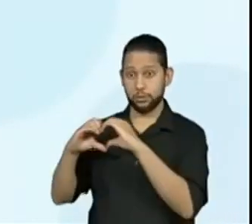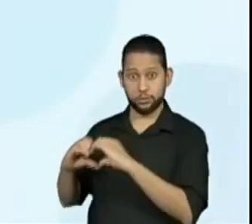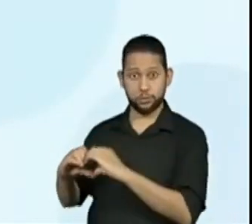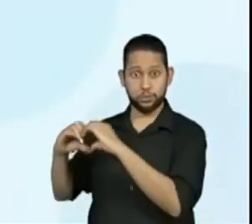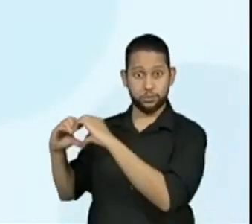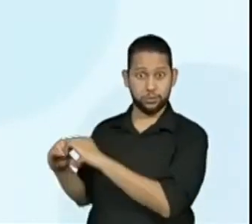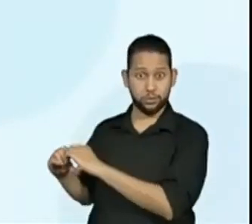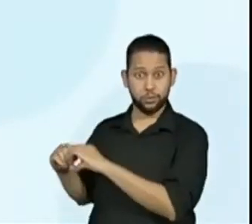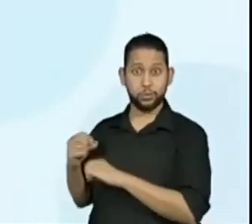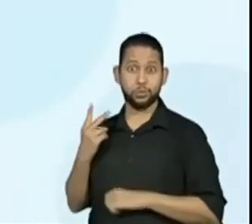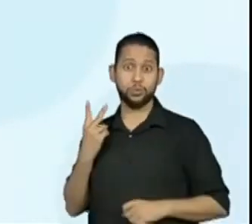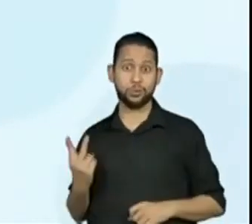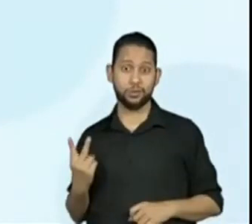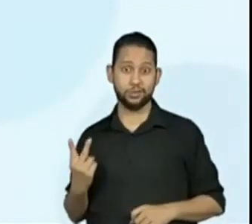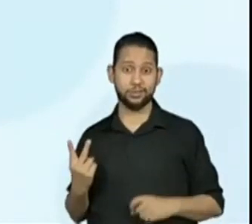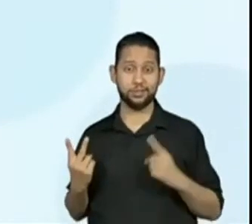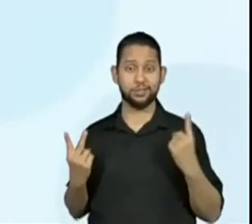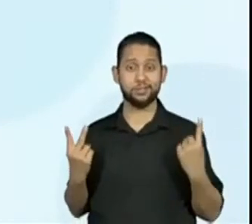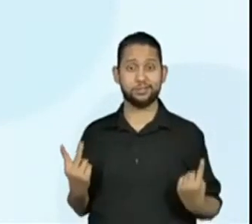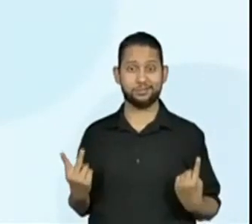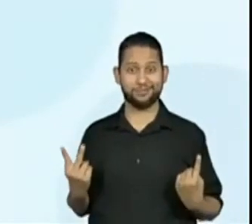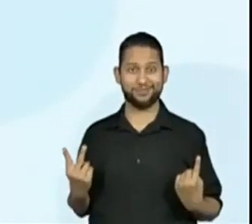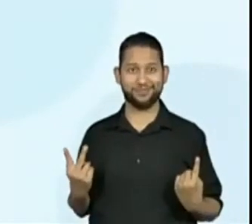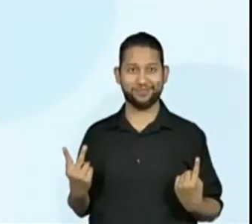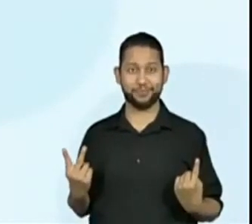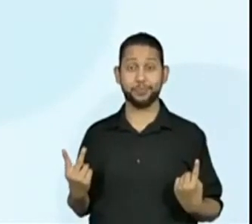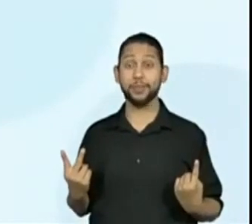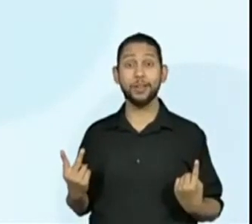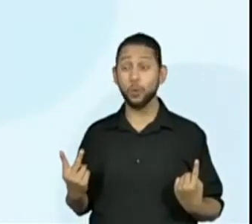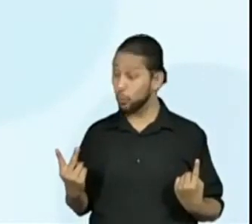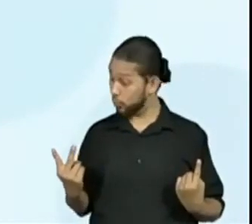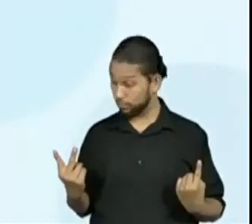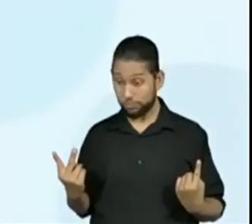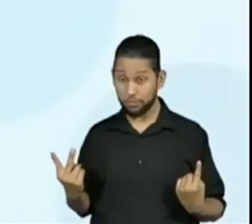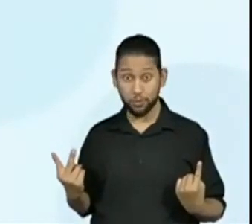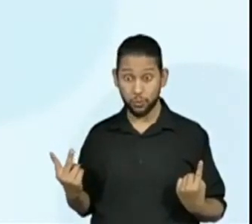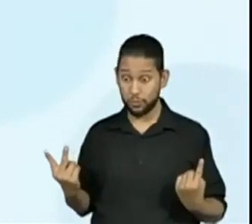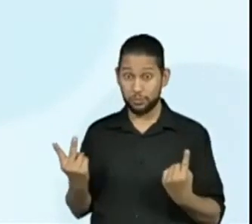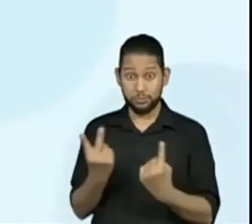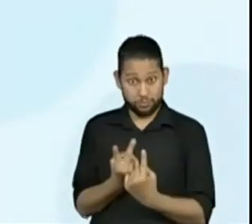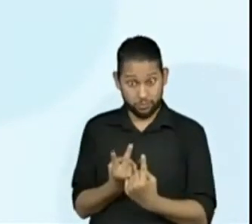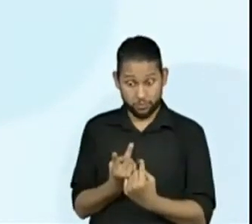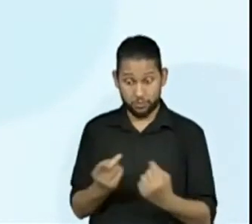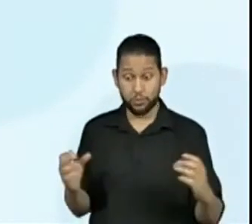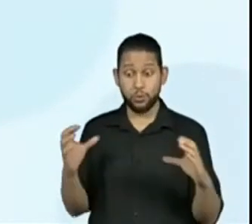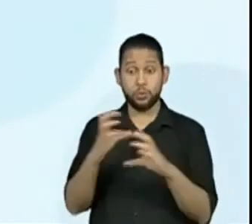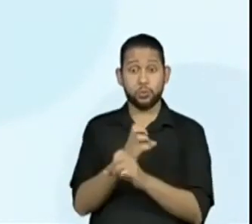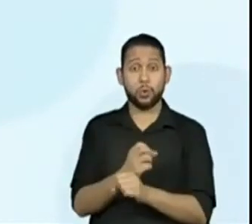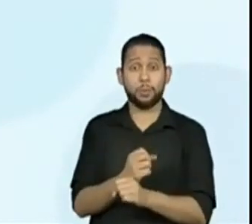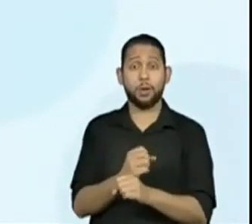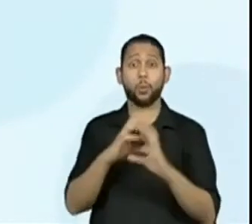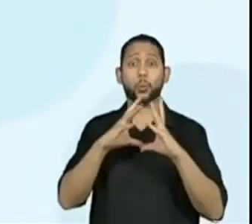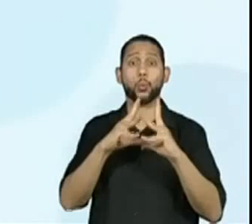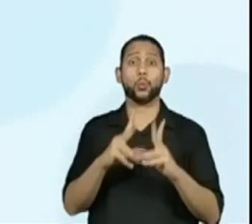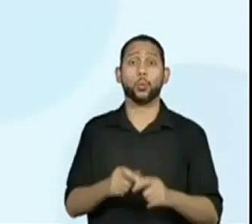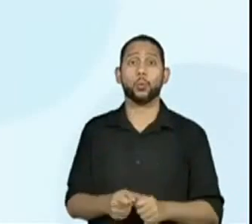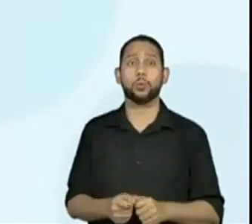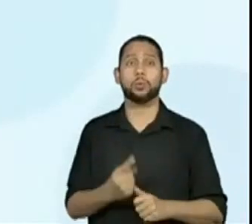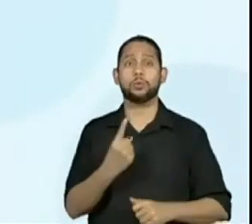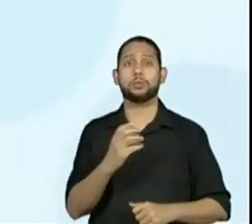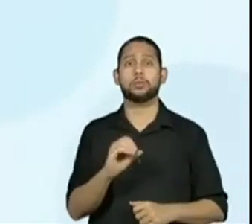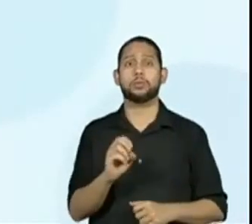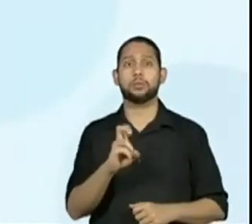coraçõezinhos de Solange, mais o coração de Maura. Três coraçõezinhos. Para